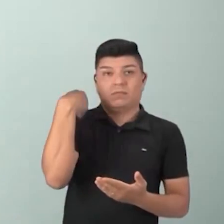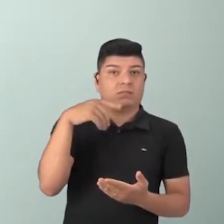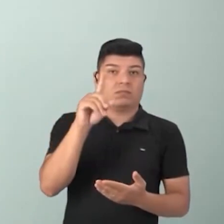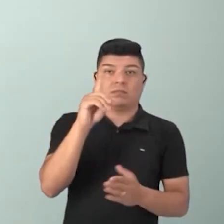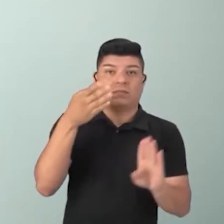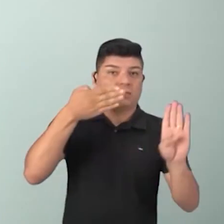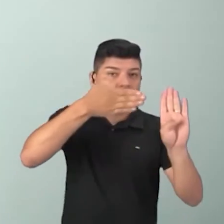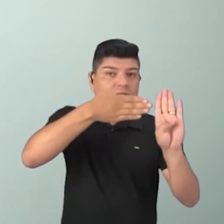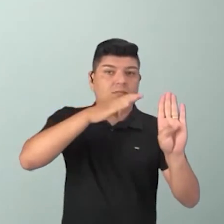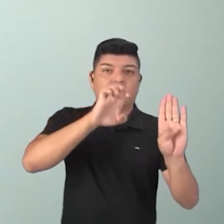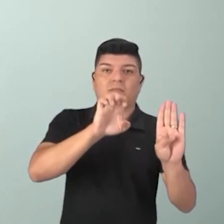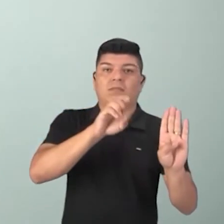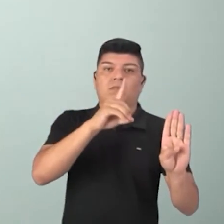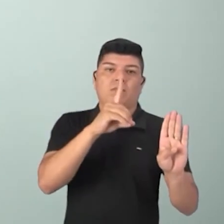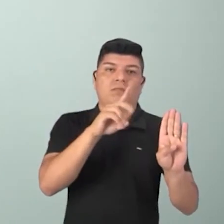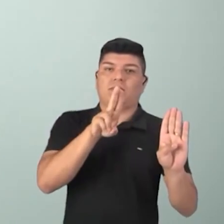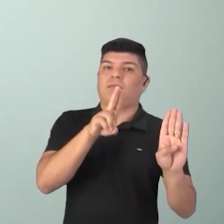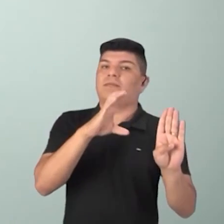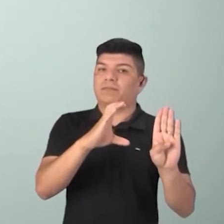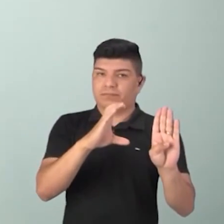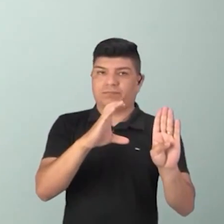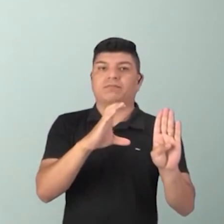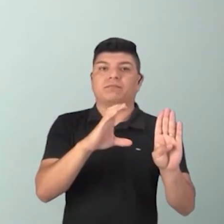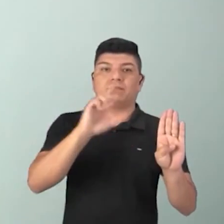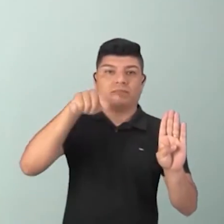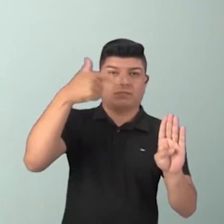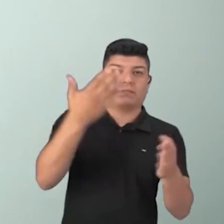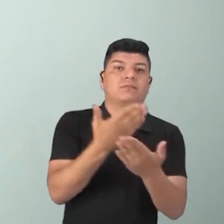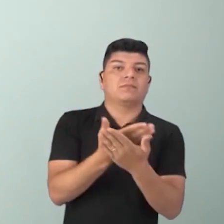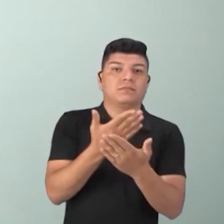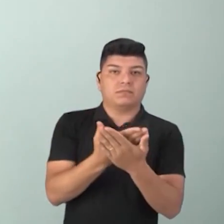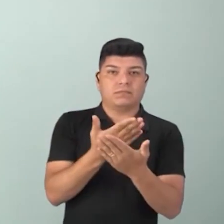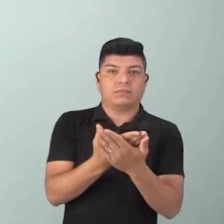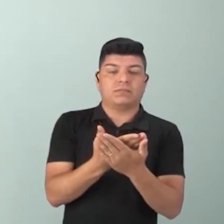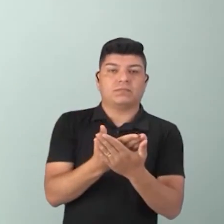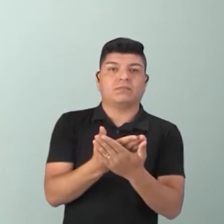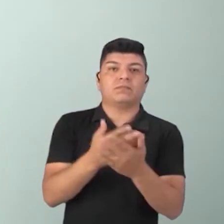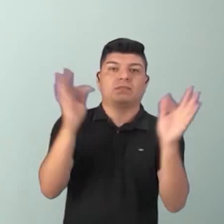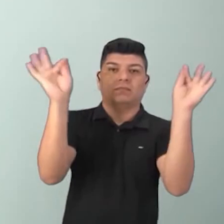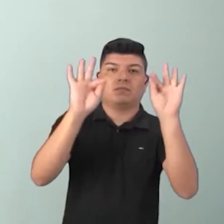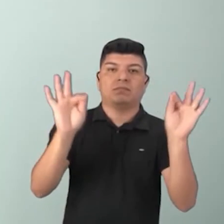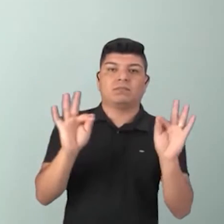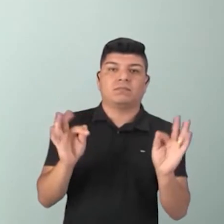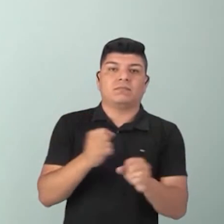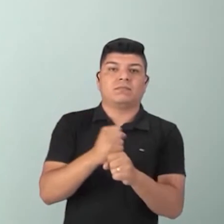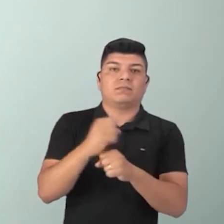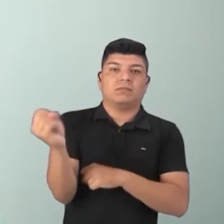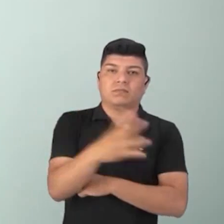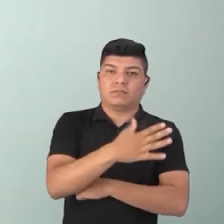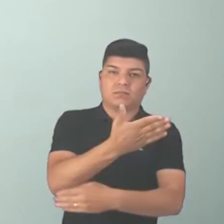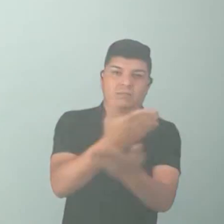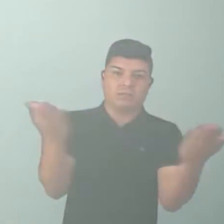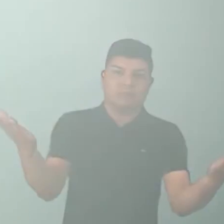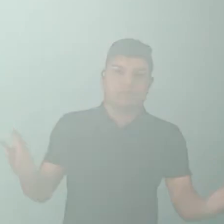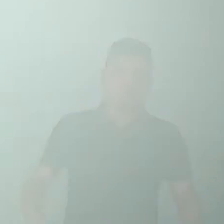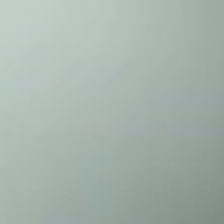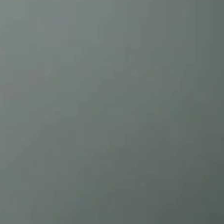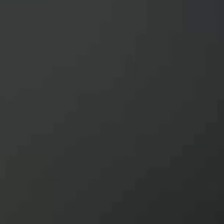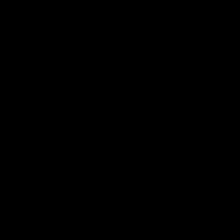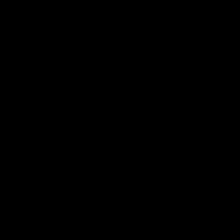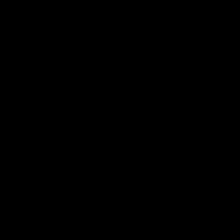esqueçam de acessar a plataforma Eduque. E até a próxima aula. E um feliz ano novo para todos vocês.